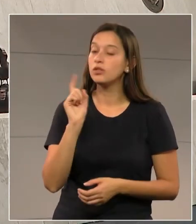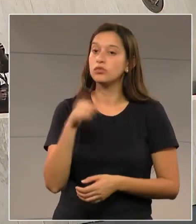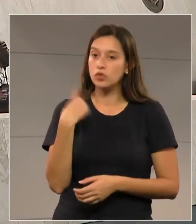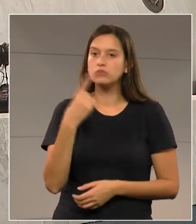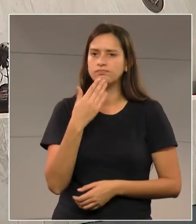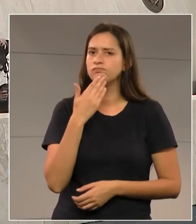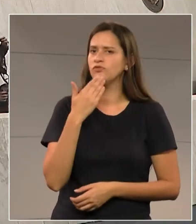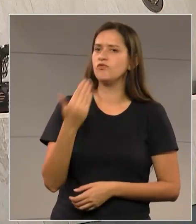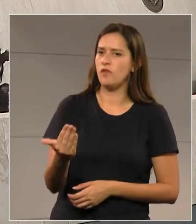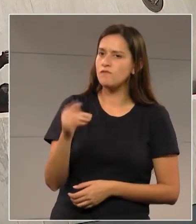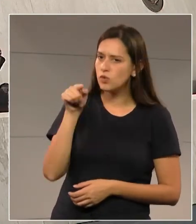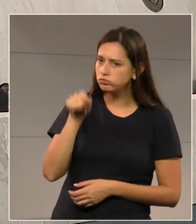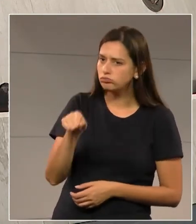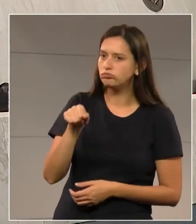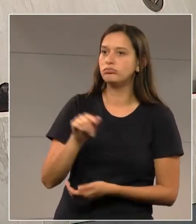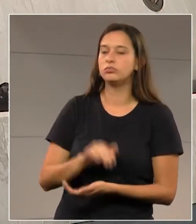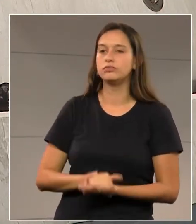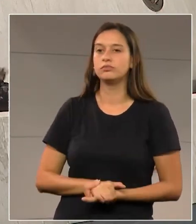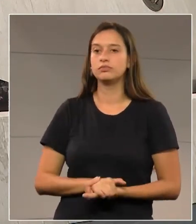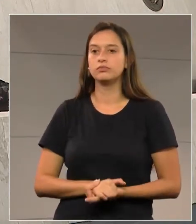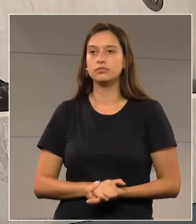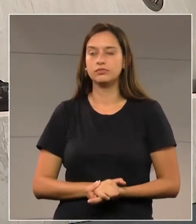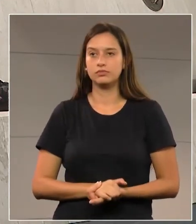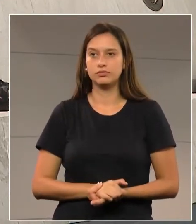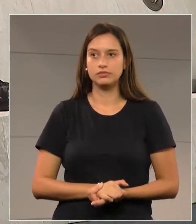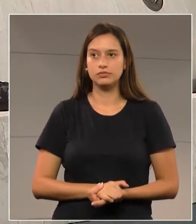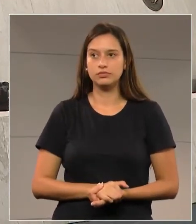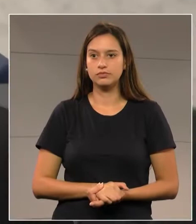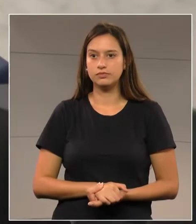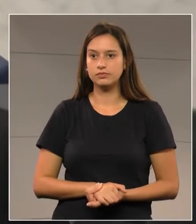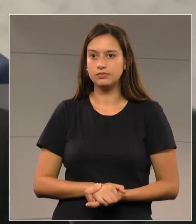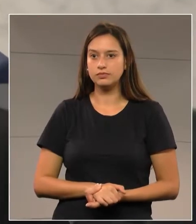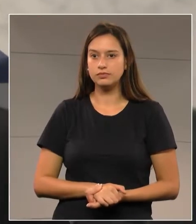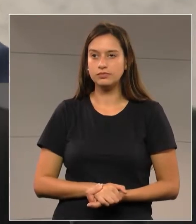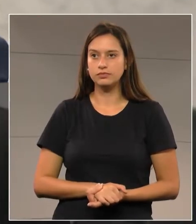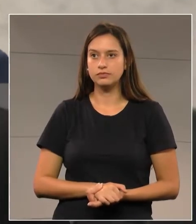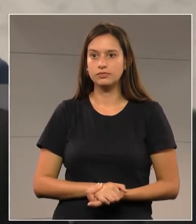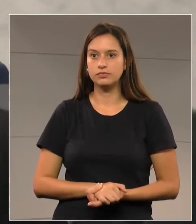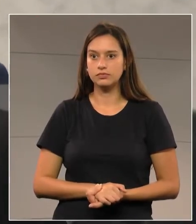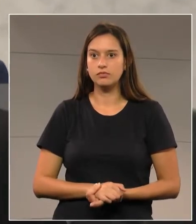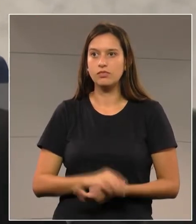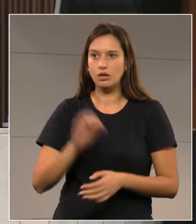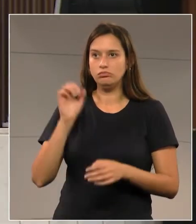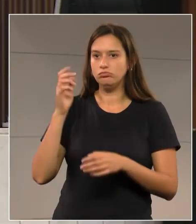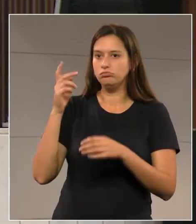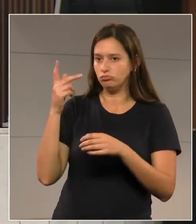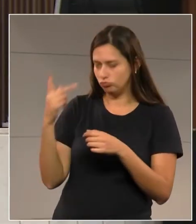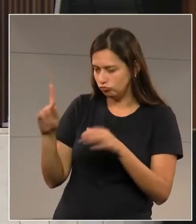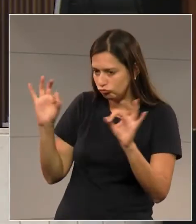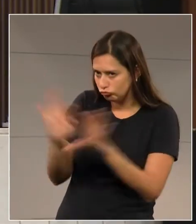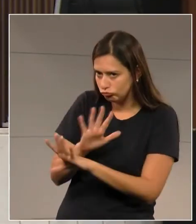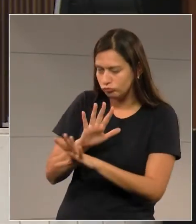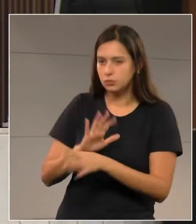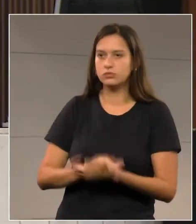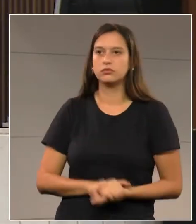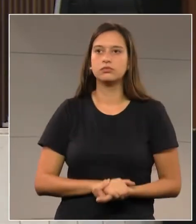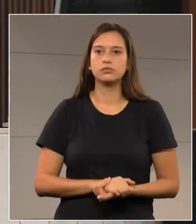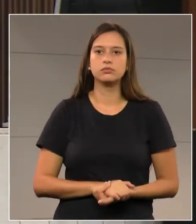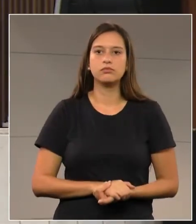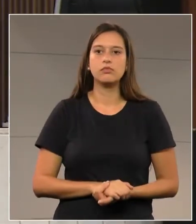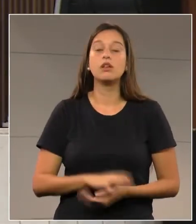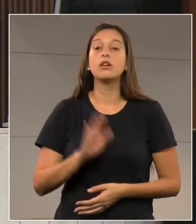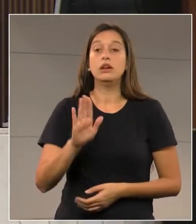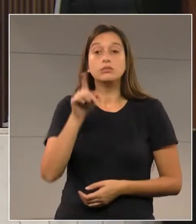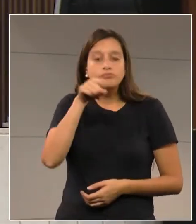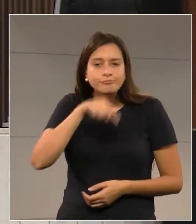produzindo e preserva o nosso meio ambiente.